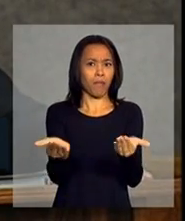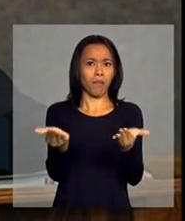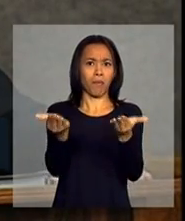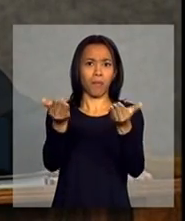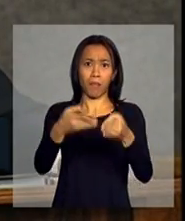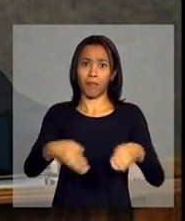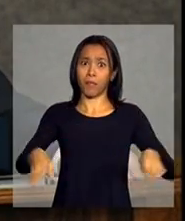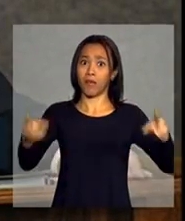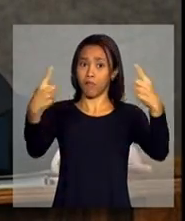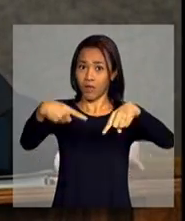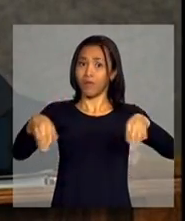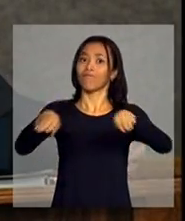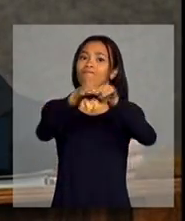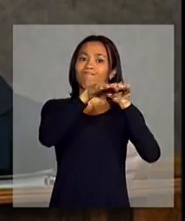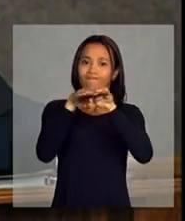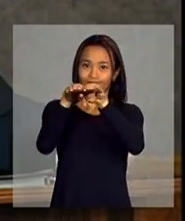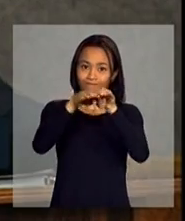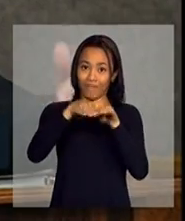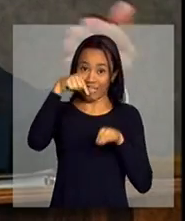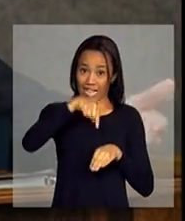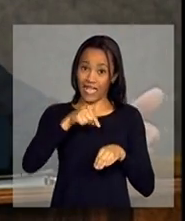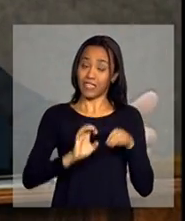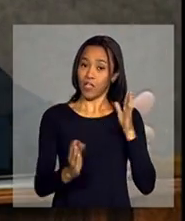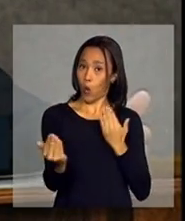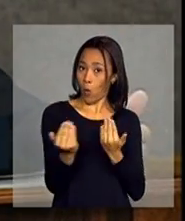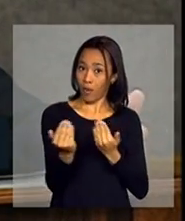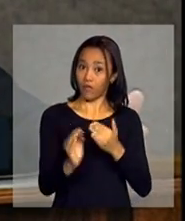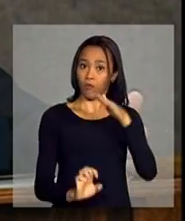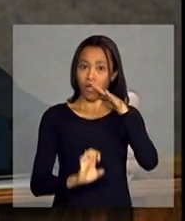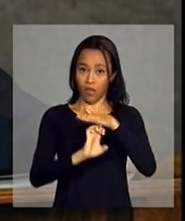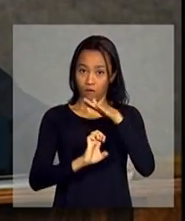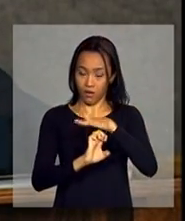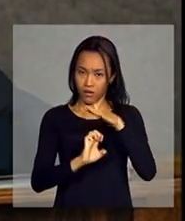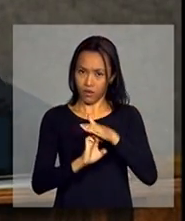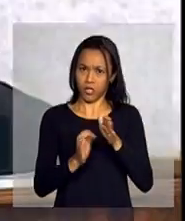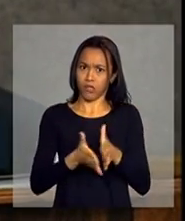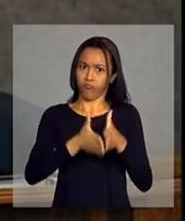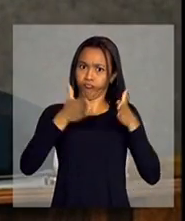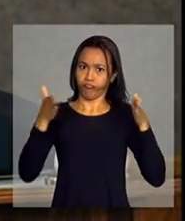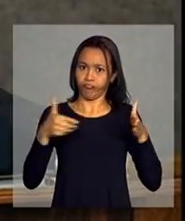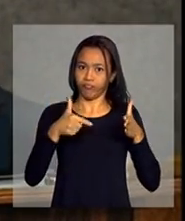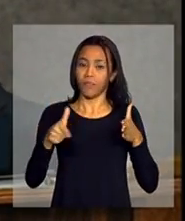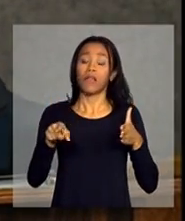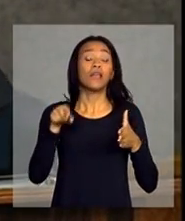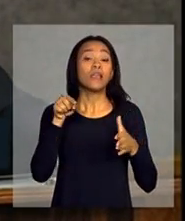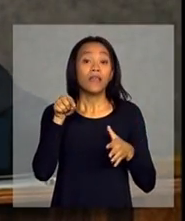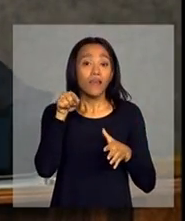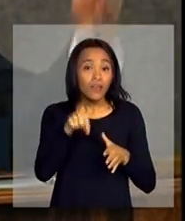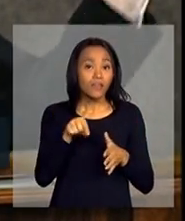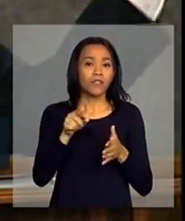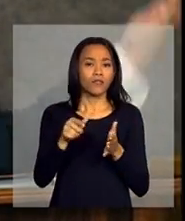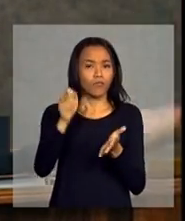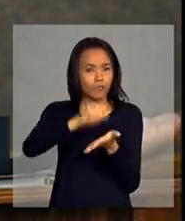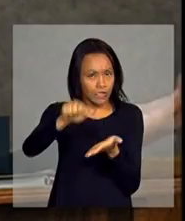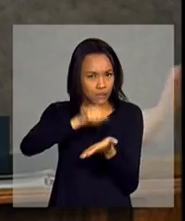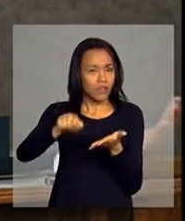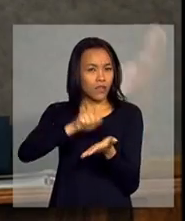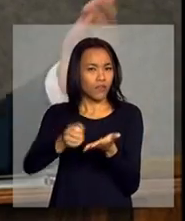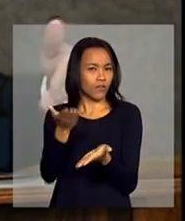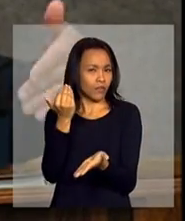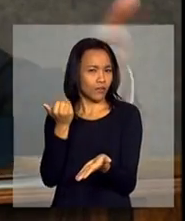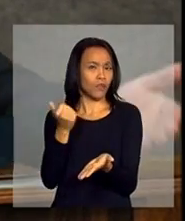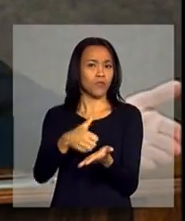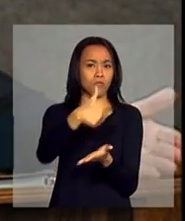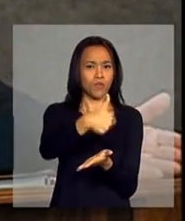da grande empresa e, nesse sentido, das grandes cadeias produtivas. Quer dizer, esse é um trabalho já, foi escrito nos anos 50,